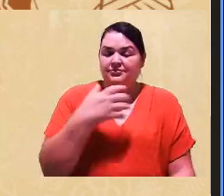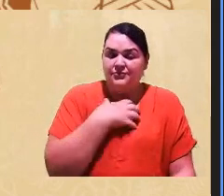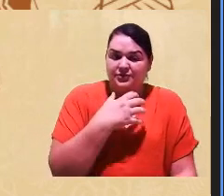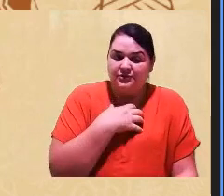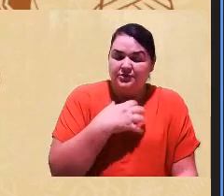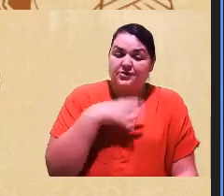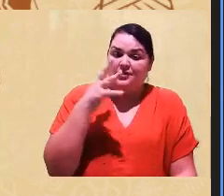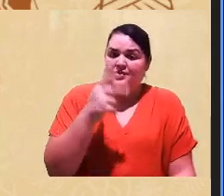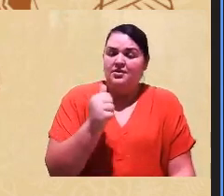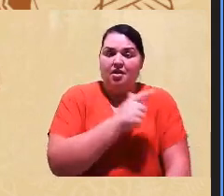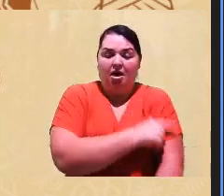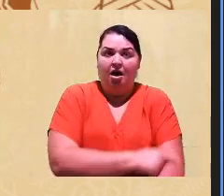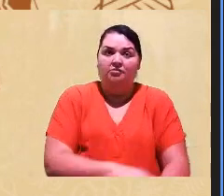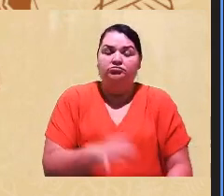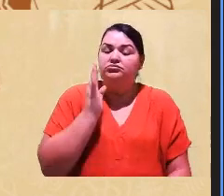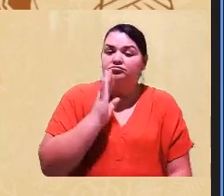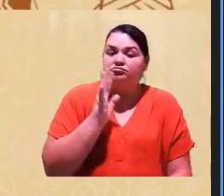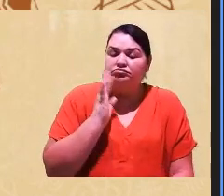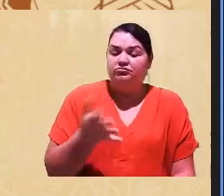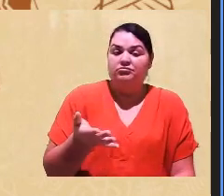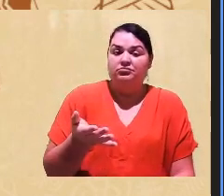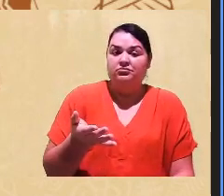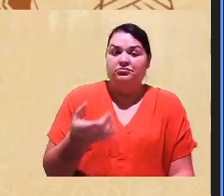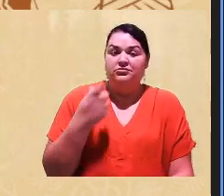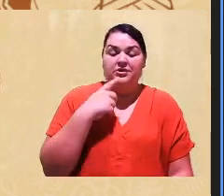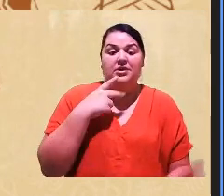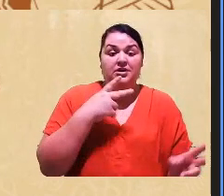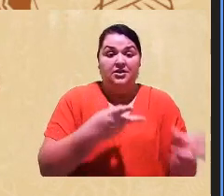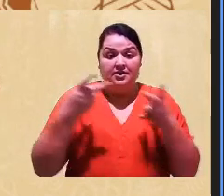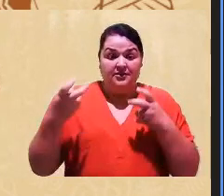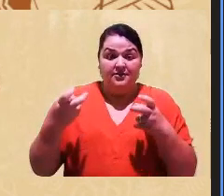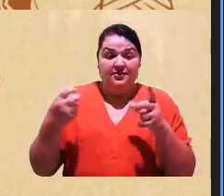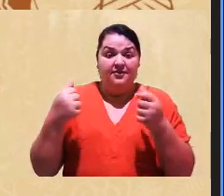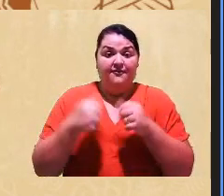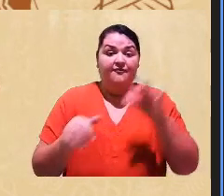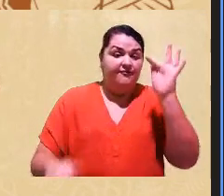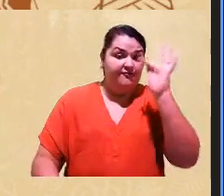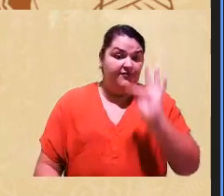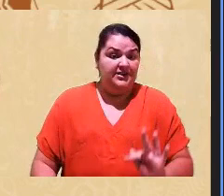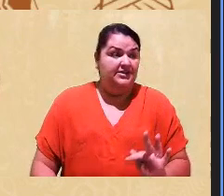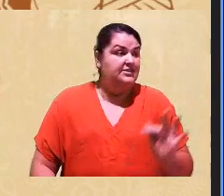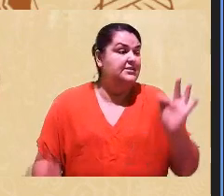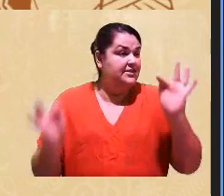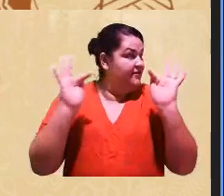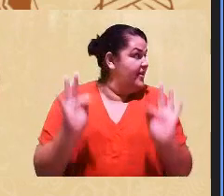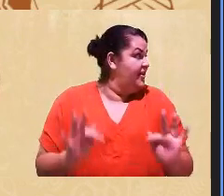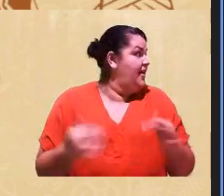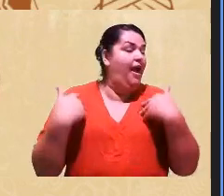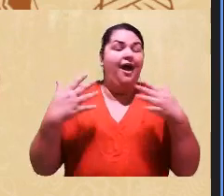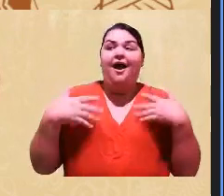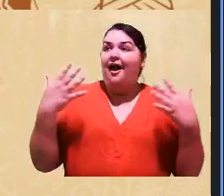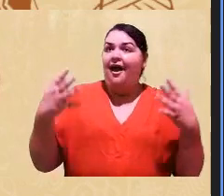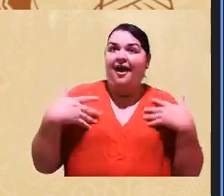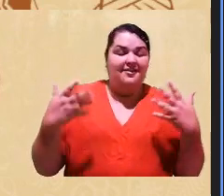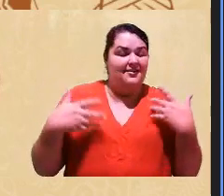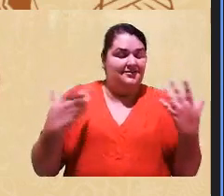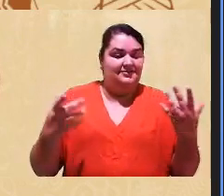gentis, de que ele se identificou, que ficou feliz, que chorou de emoção, porque a gente trabalha com o processo método que